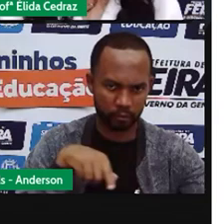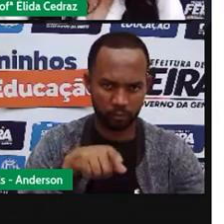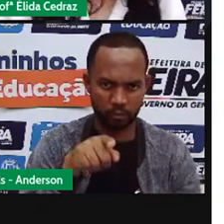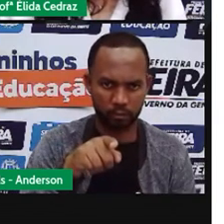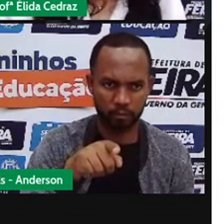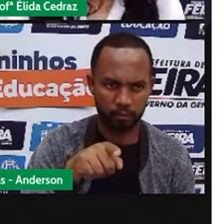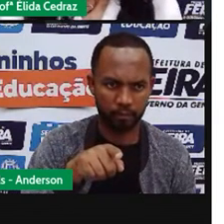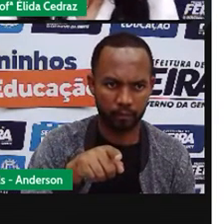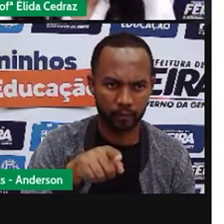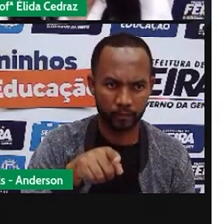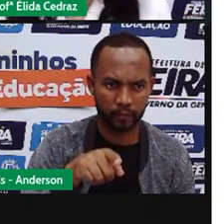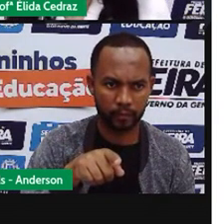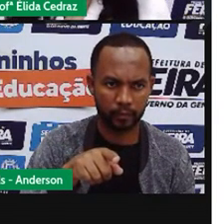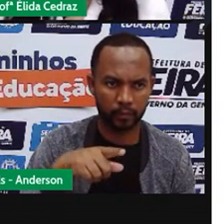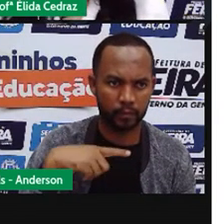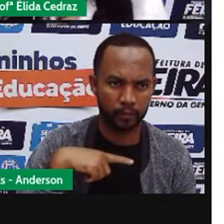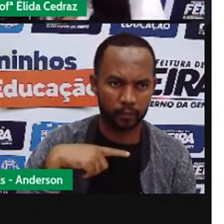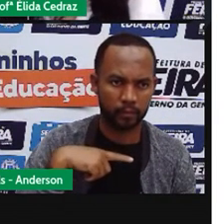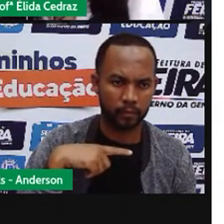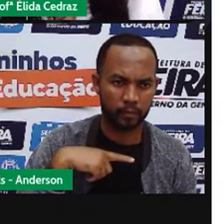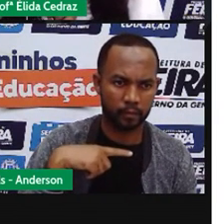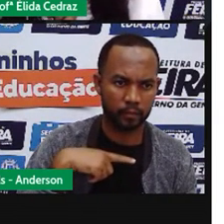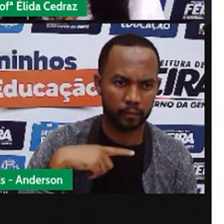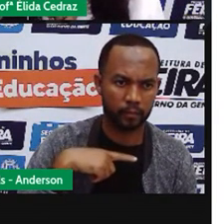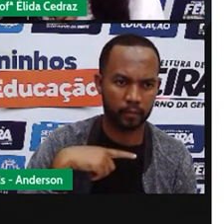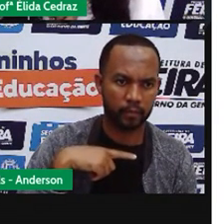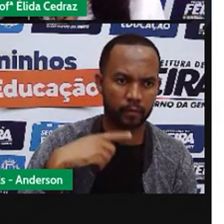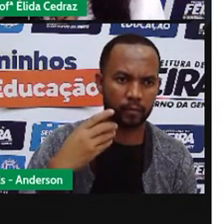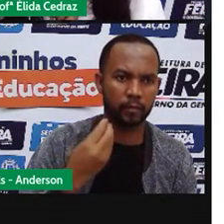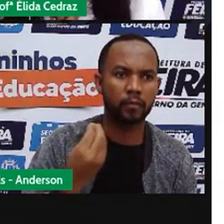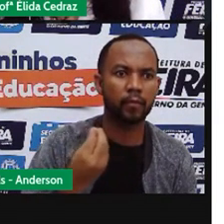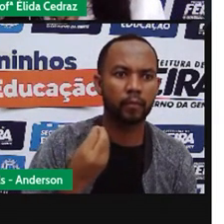A sombra do ponteiro se mexe?